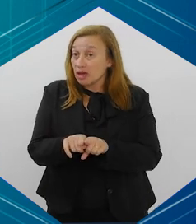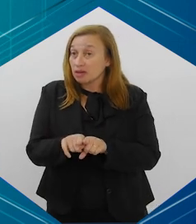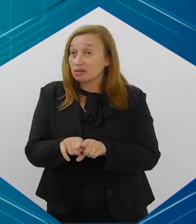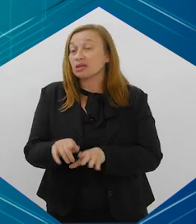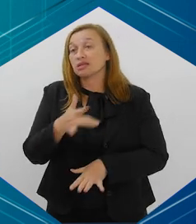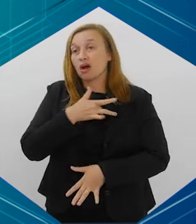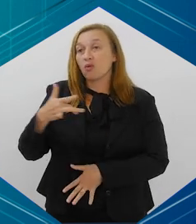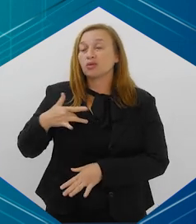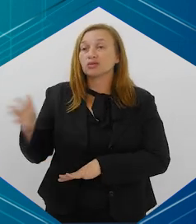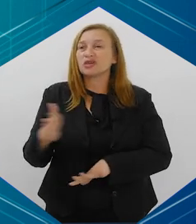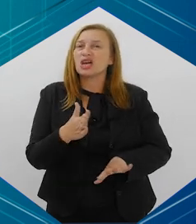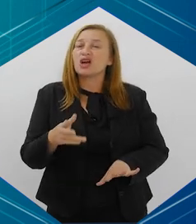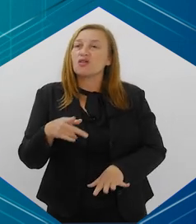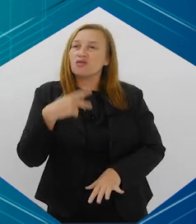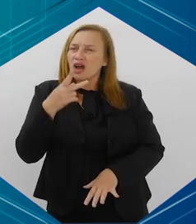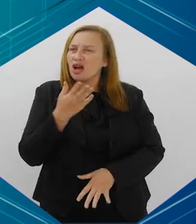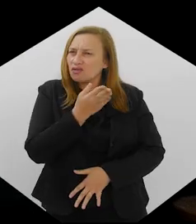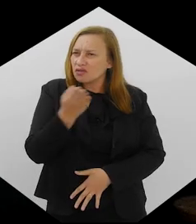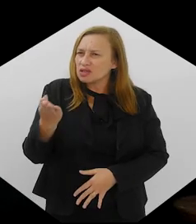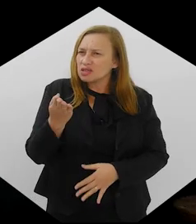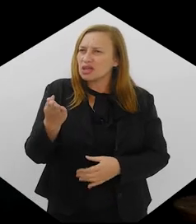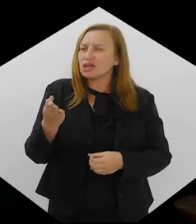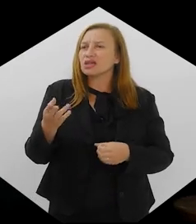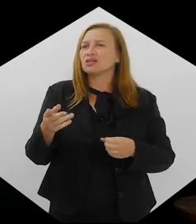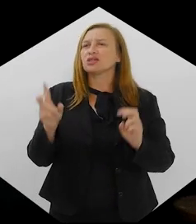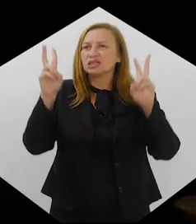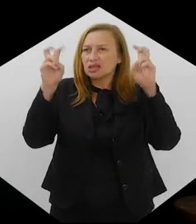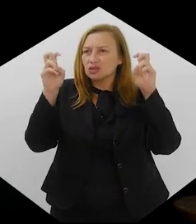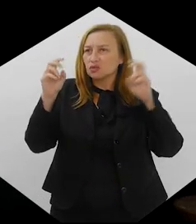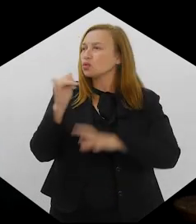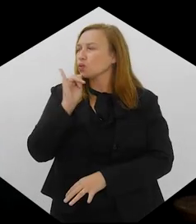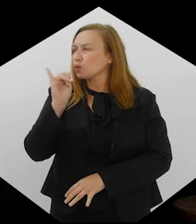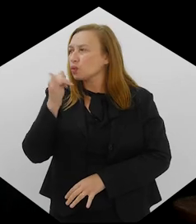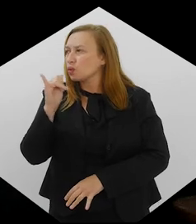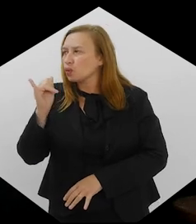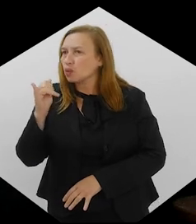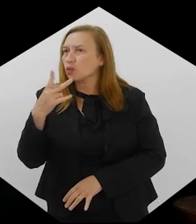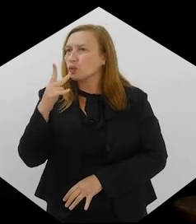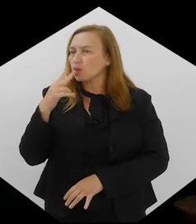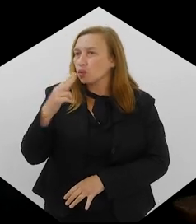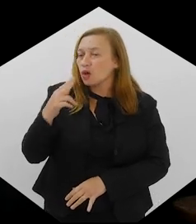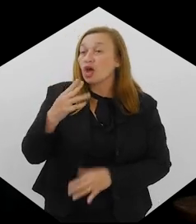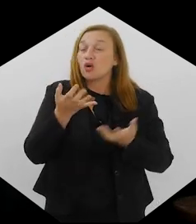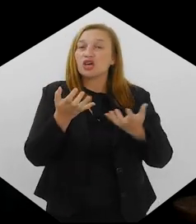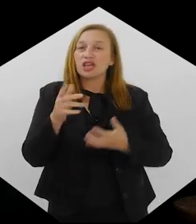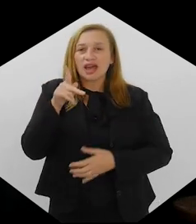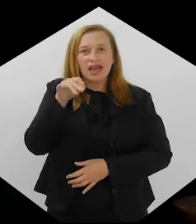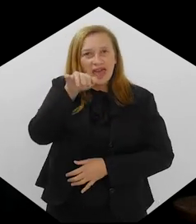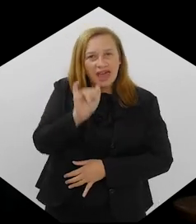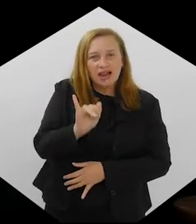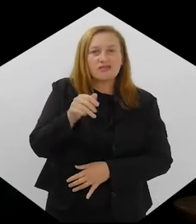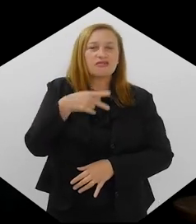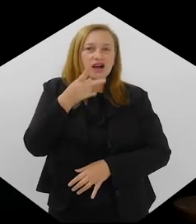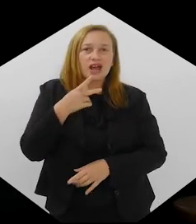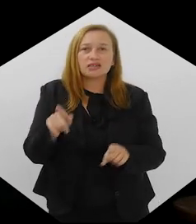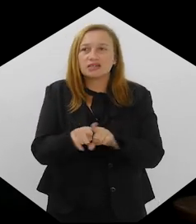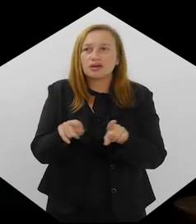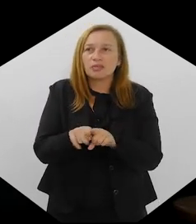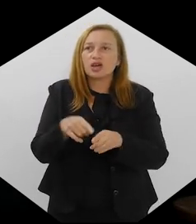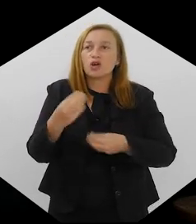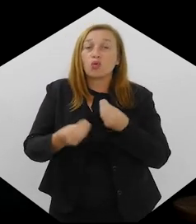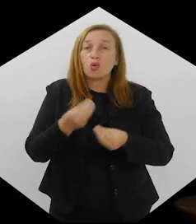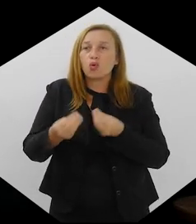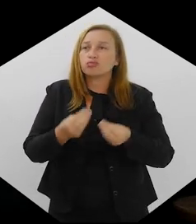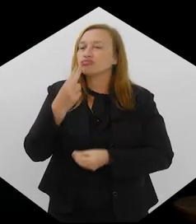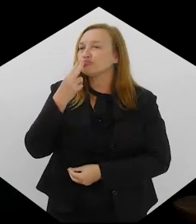tradicional. Eu não vou voltar com vocês para falar especificamente dessa questão dos cigarros eletrônicos, Mas agora eu queria que a Kelly falasse para a gente também de